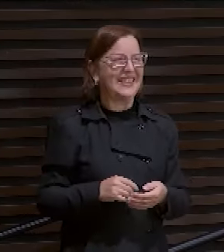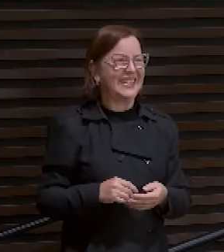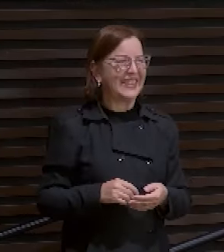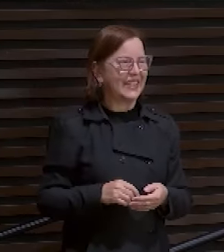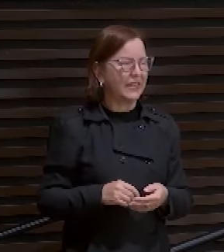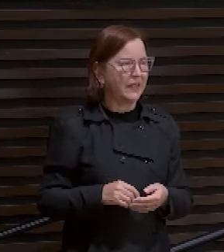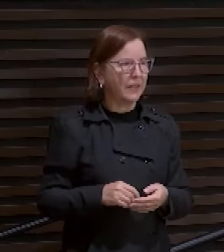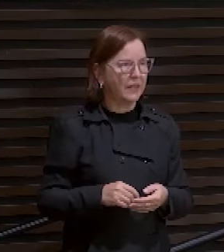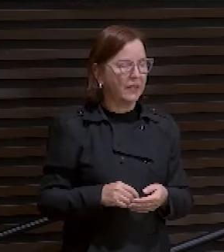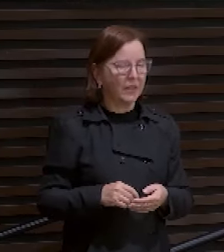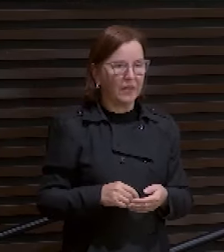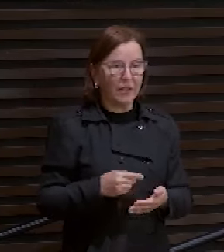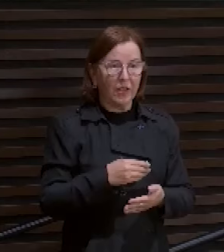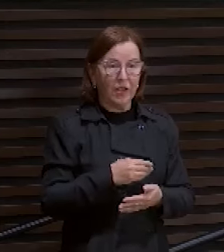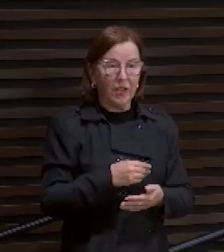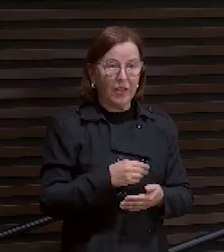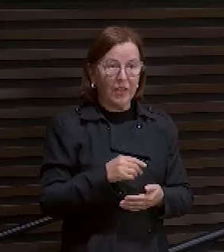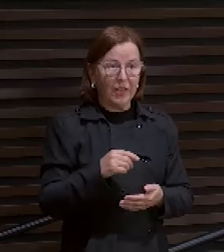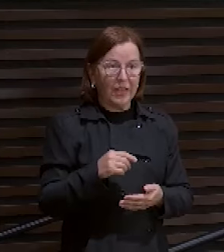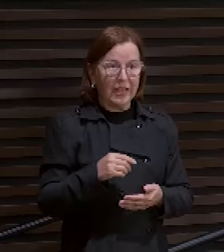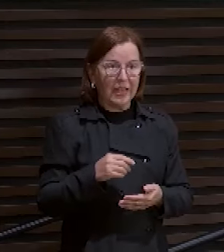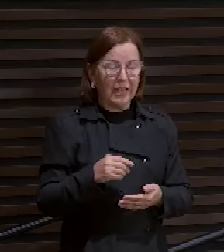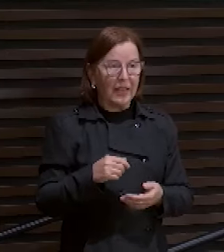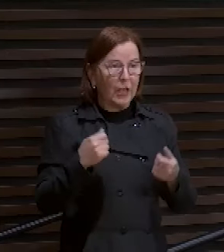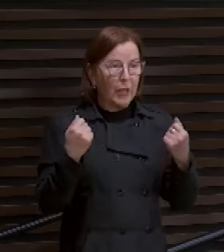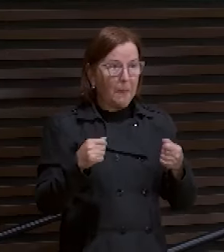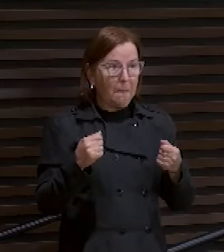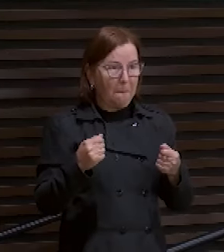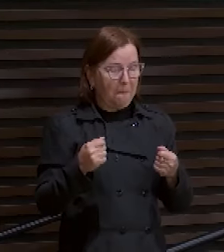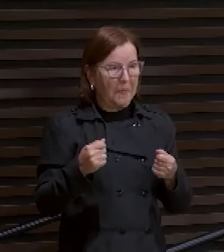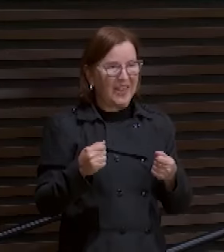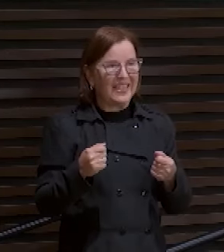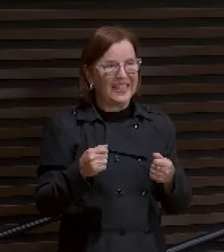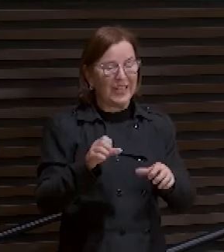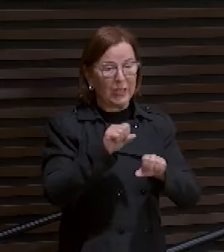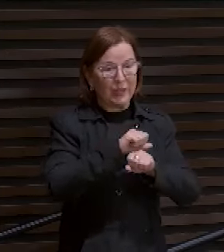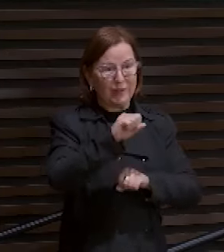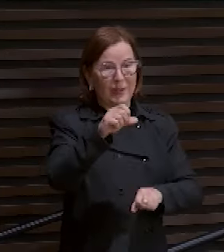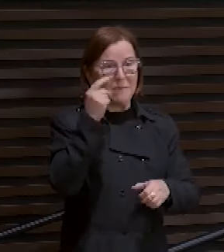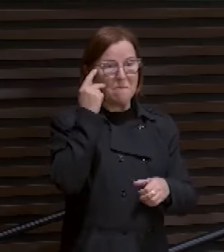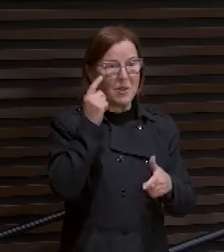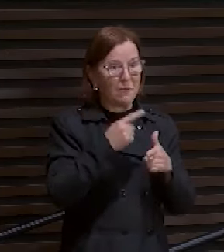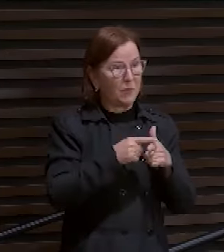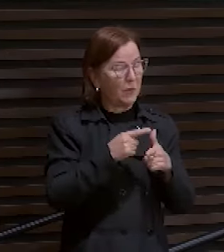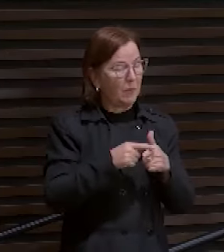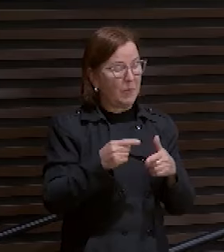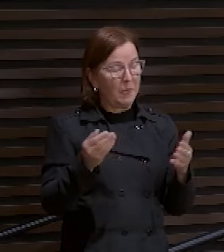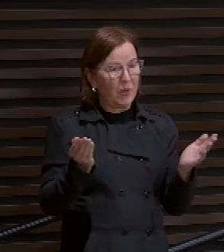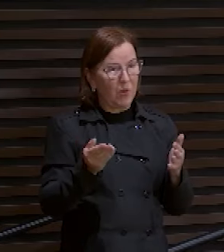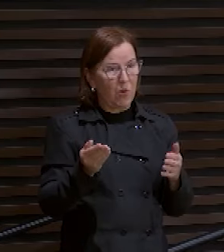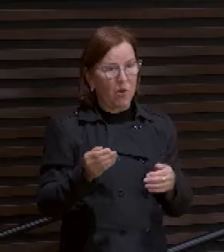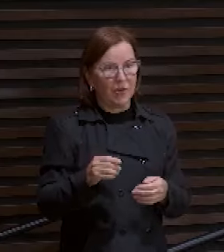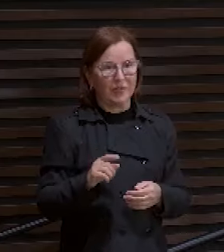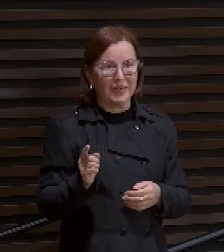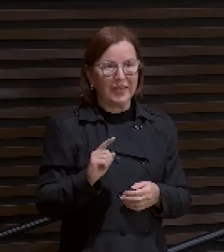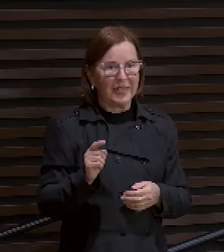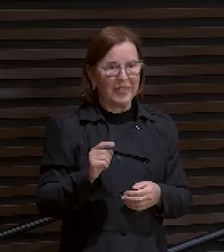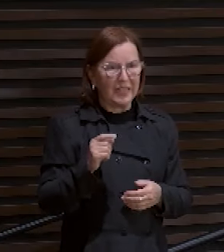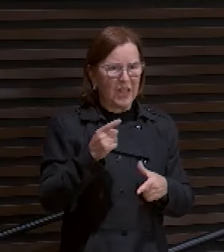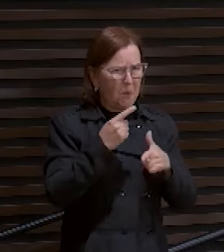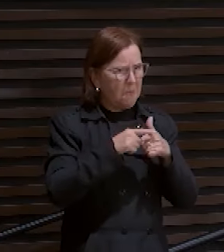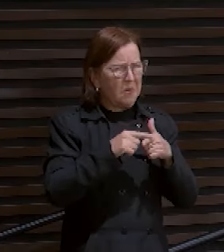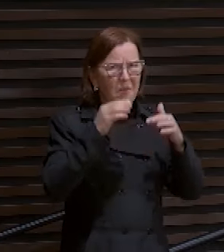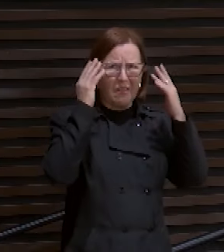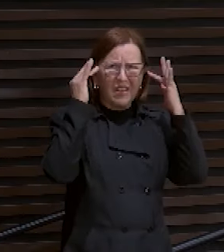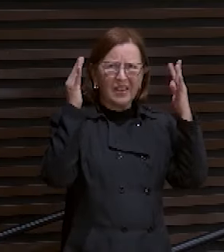Você tem que resolver os problemas hoje. Não é os imaginários, não. É os que são reais. Espera quando chegar amanhã para ver o que